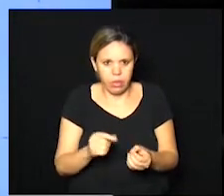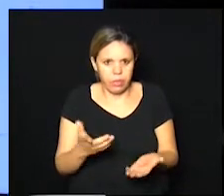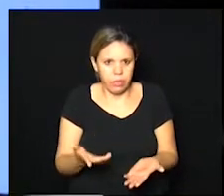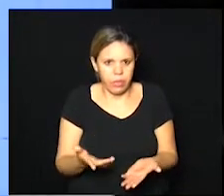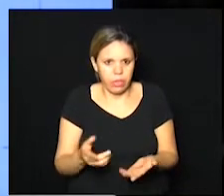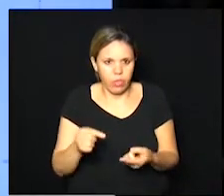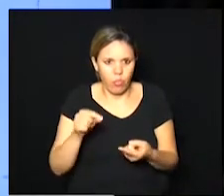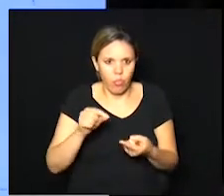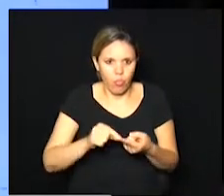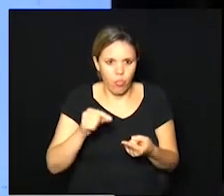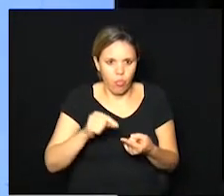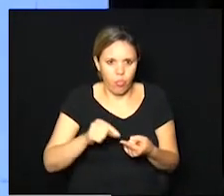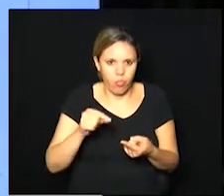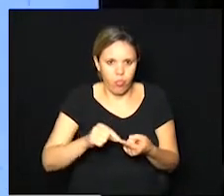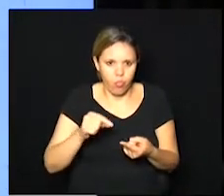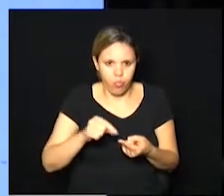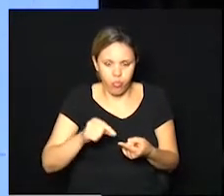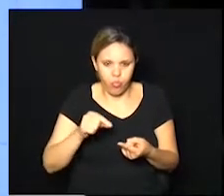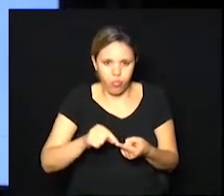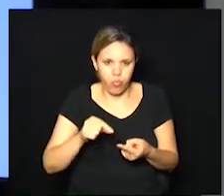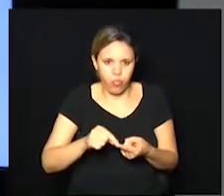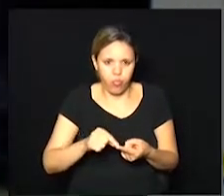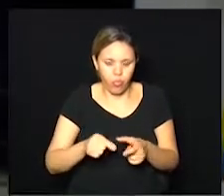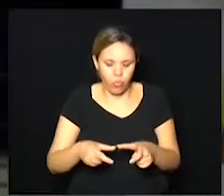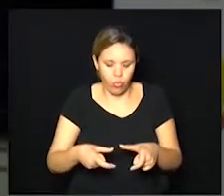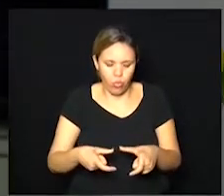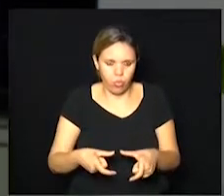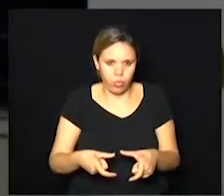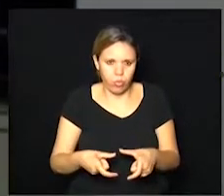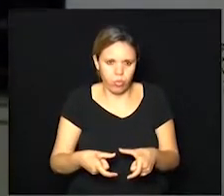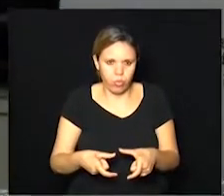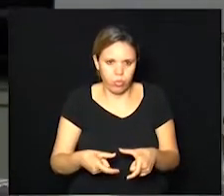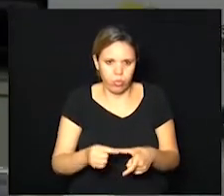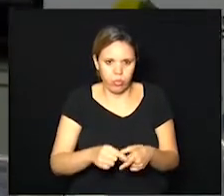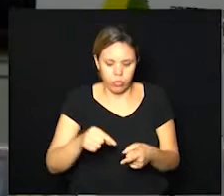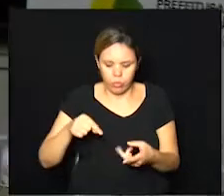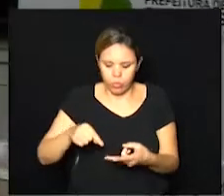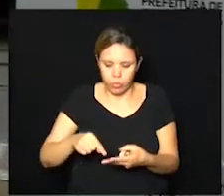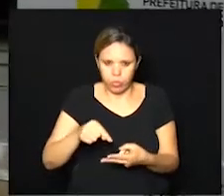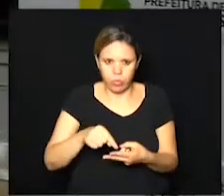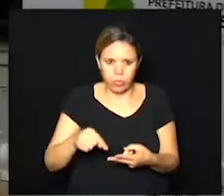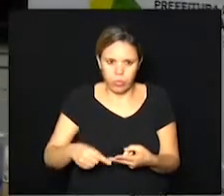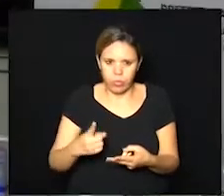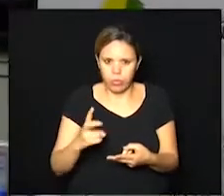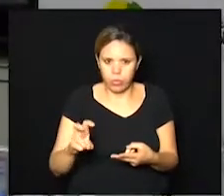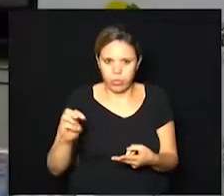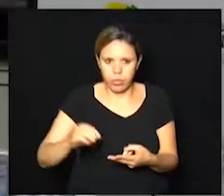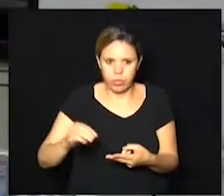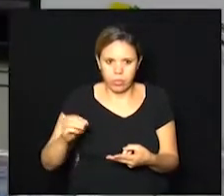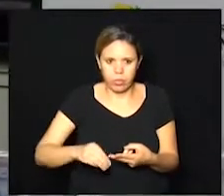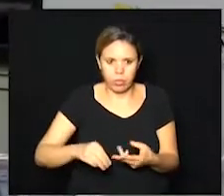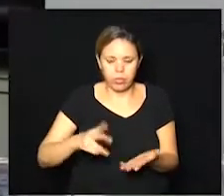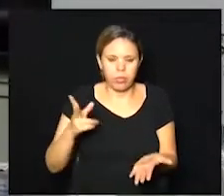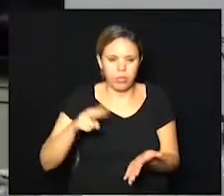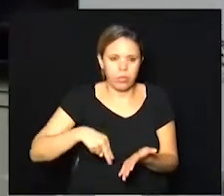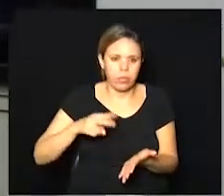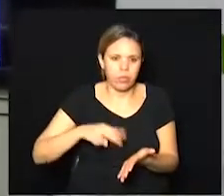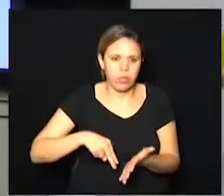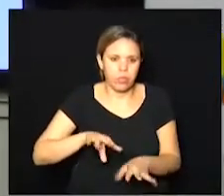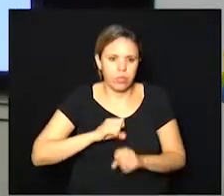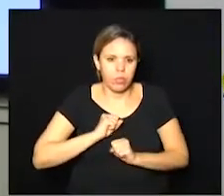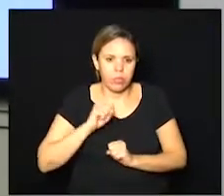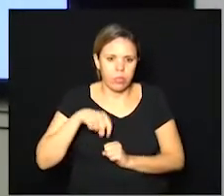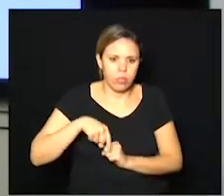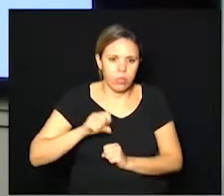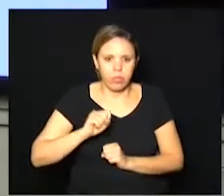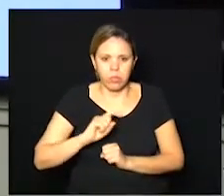aqui, essa punção digital é colocada e depois de 15 minutos é feita uma leitura, uma leitura